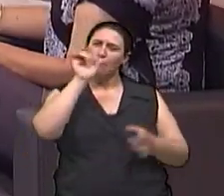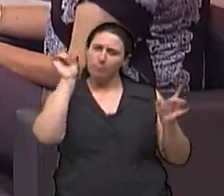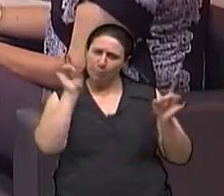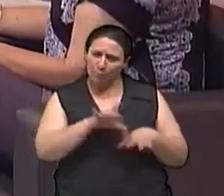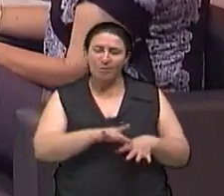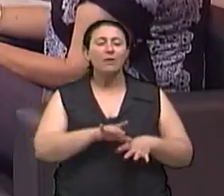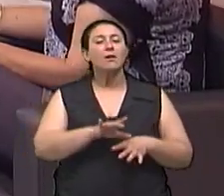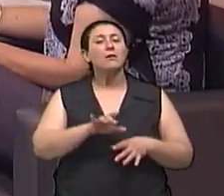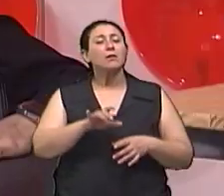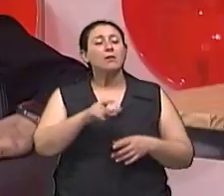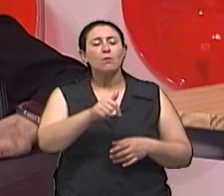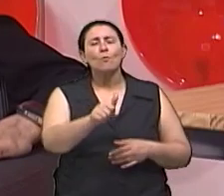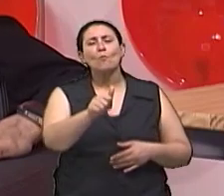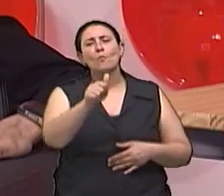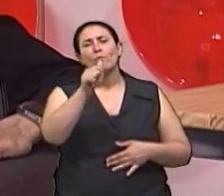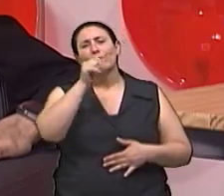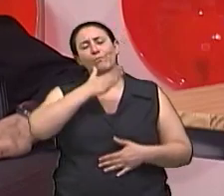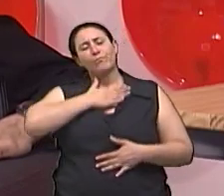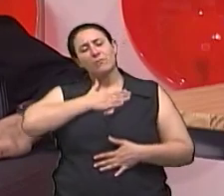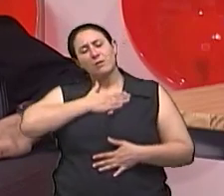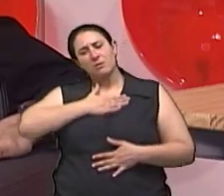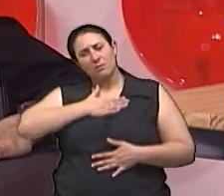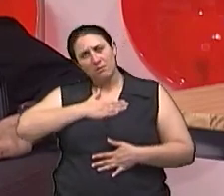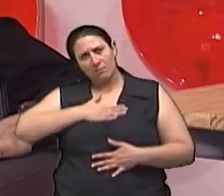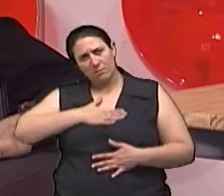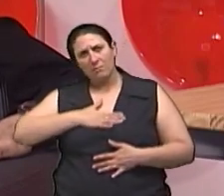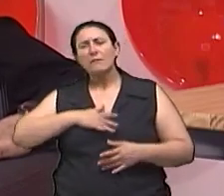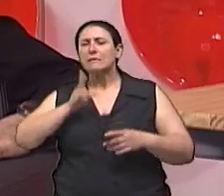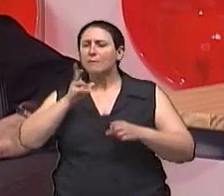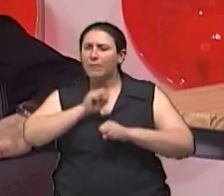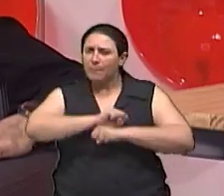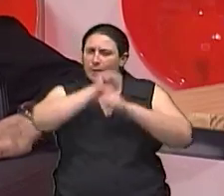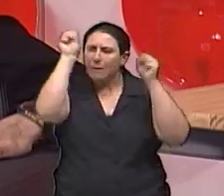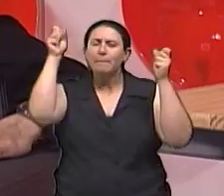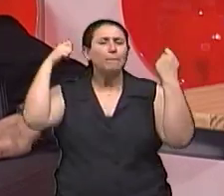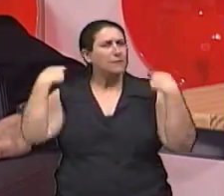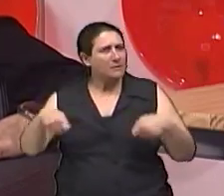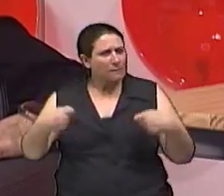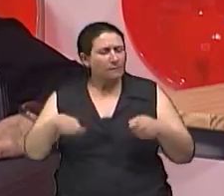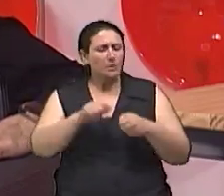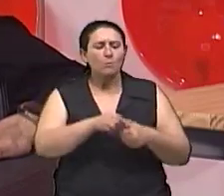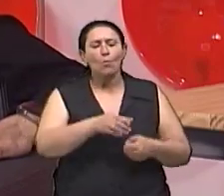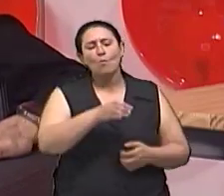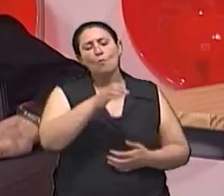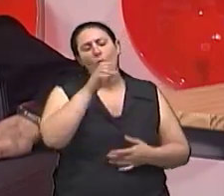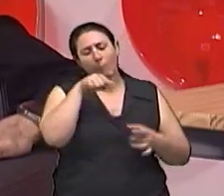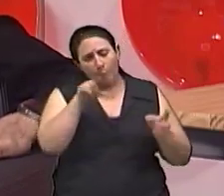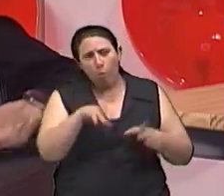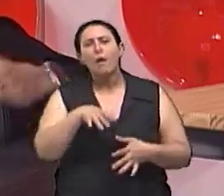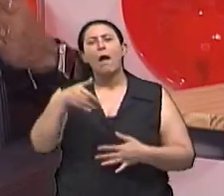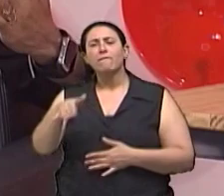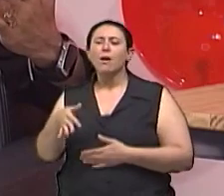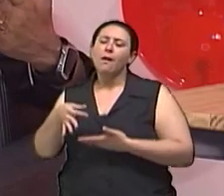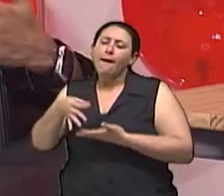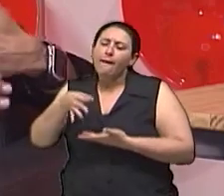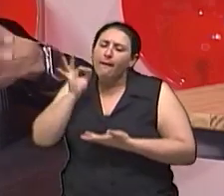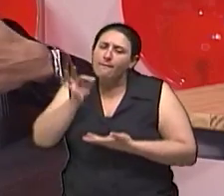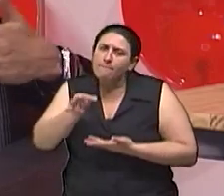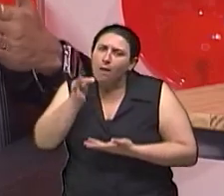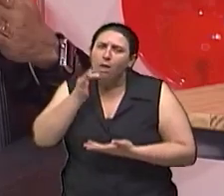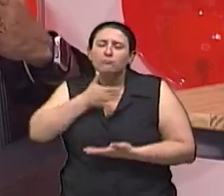é só tomar o suco Não De jejum A gente deve sempre fazer Um café E que esse